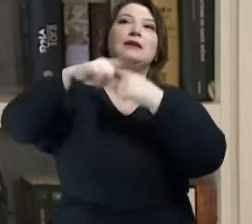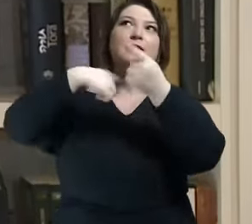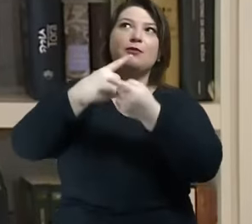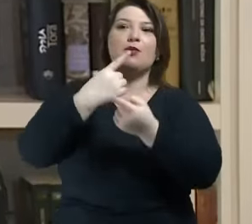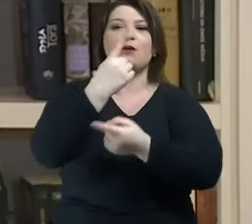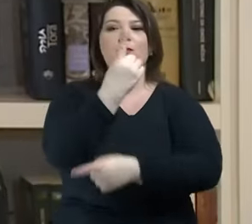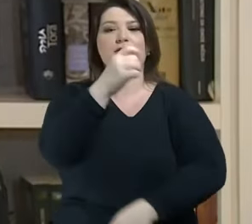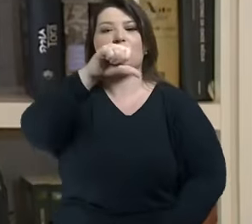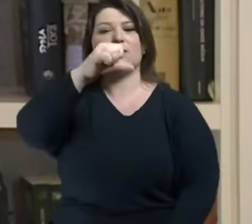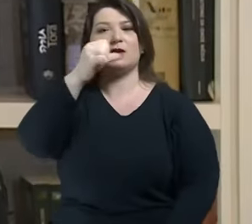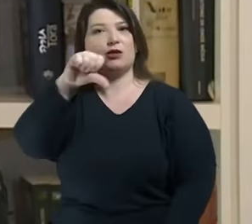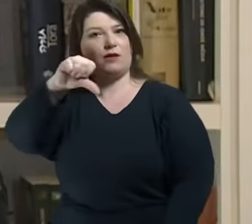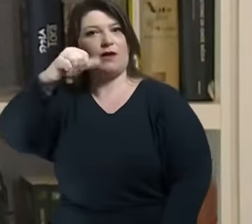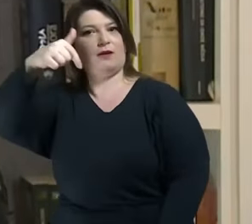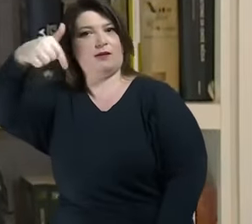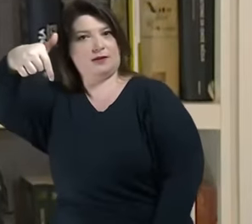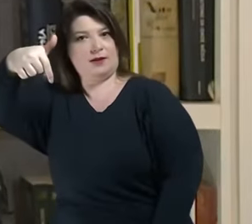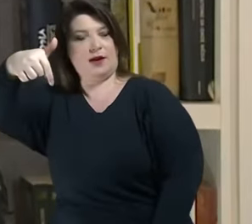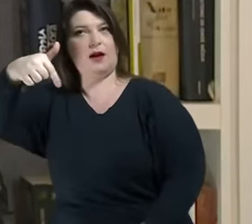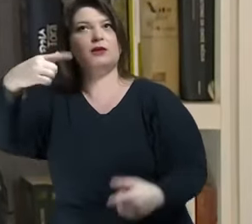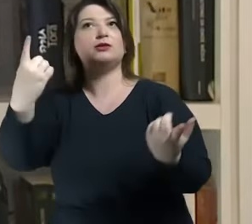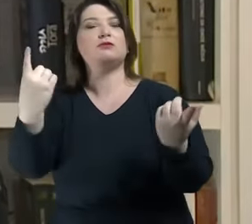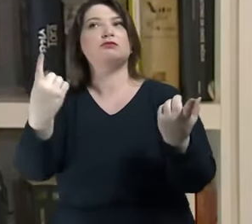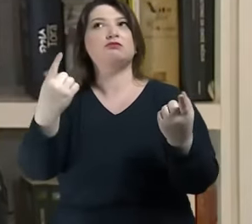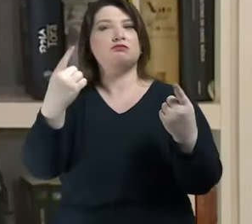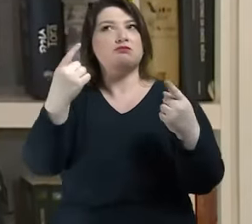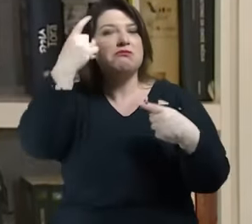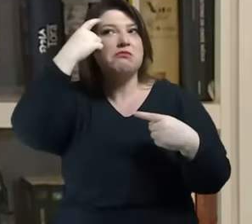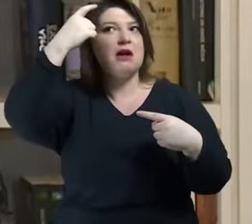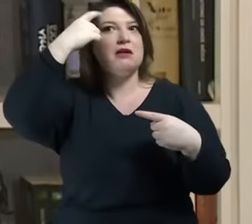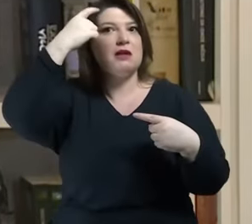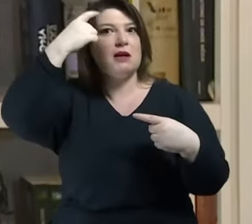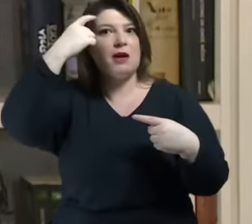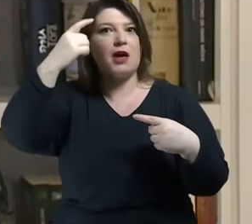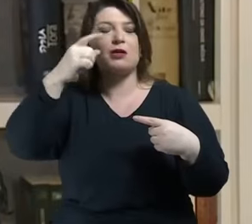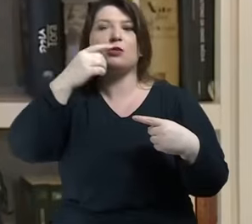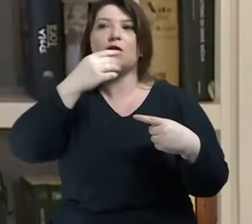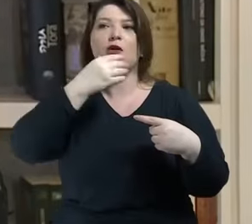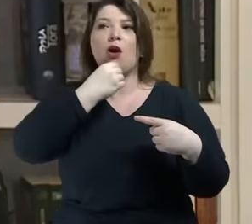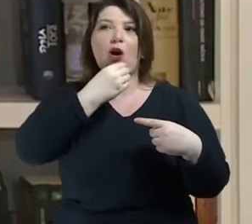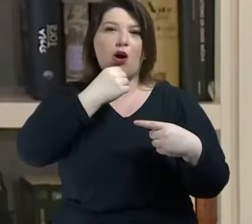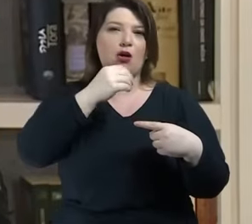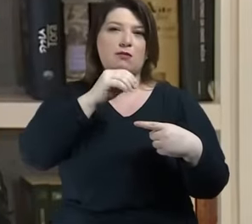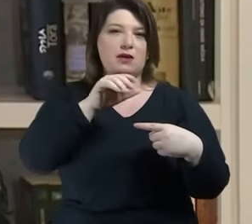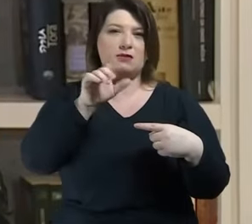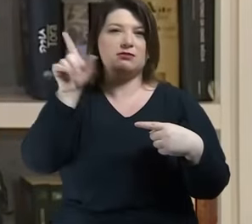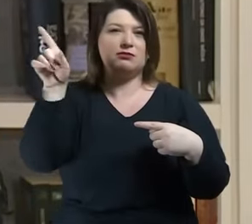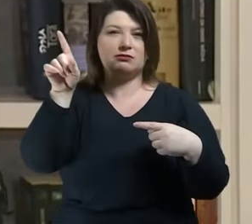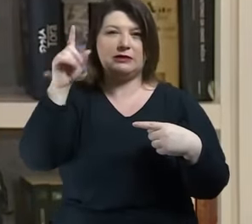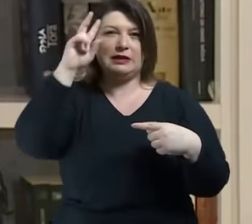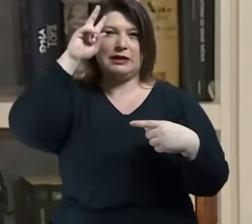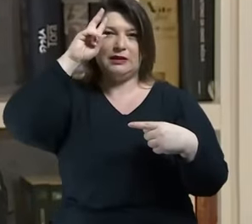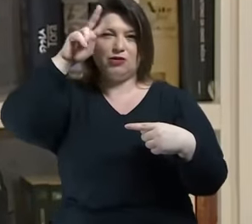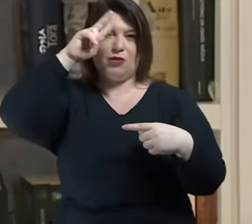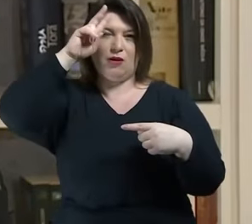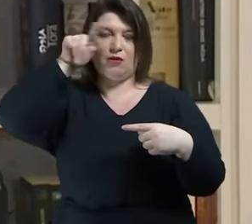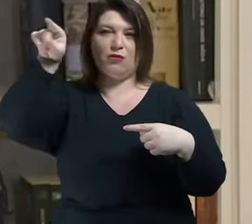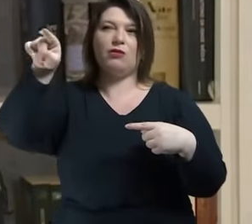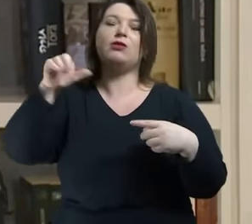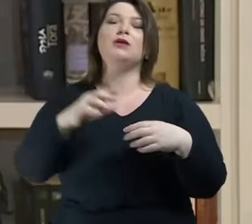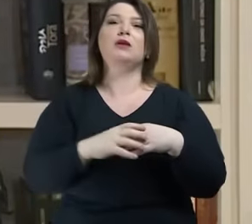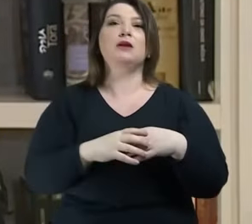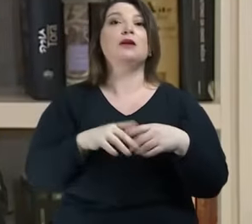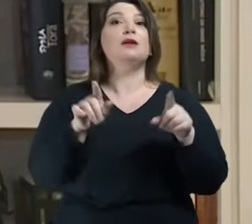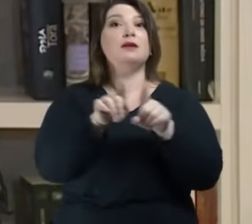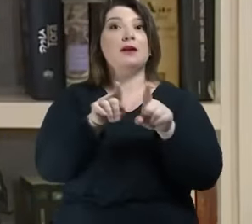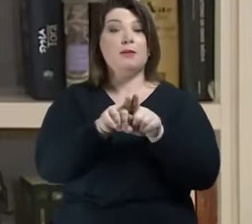do pensamento de Zygmunt Bauman, sobre o qual já fiz aqui café filosófico. Trabalhamos com a sociedade do espetáculo